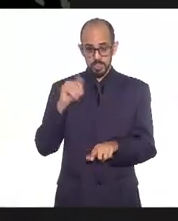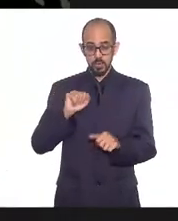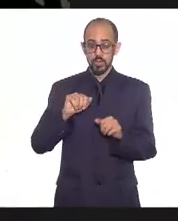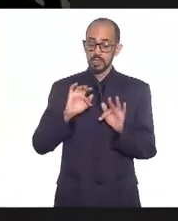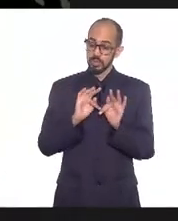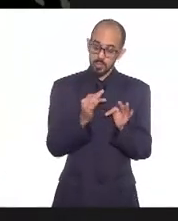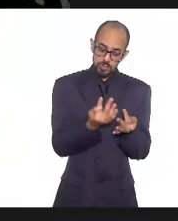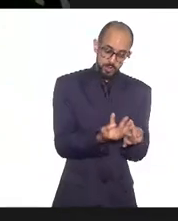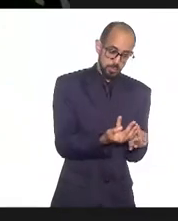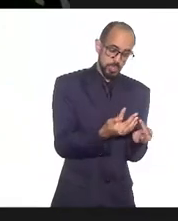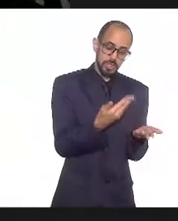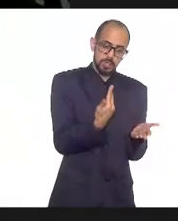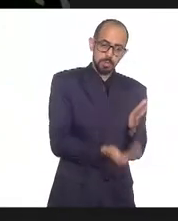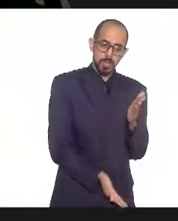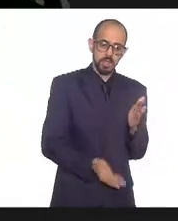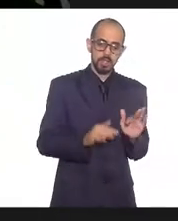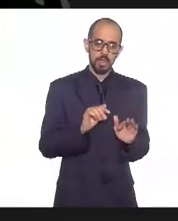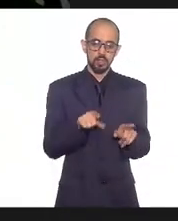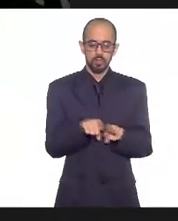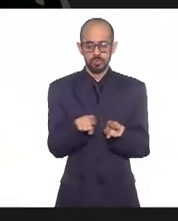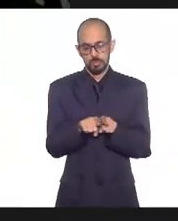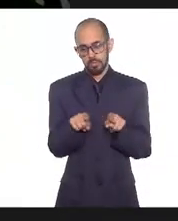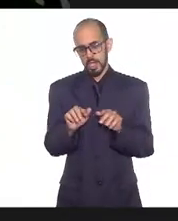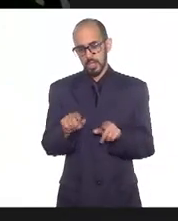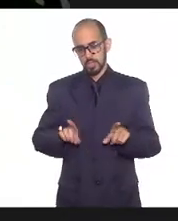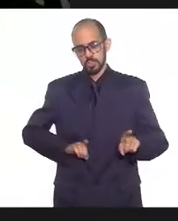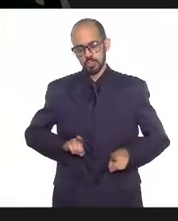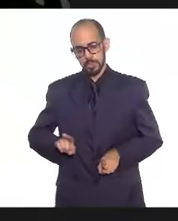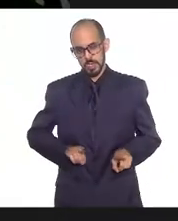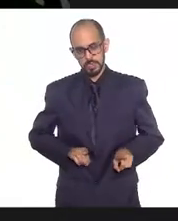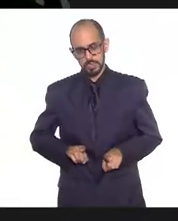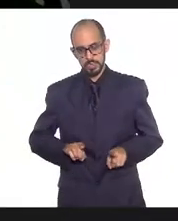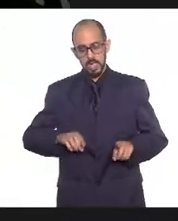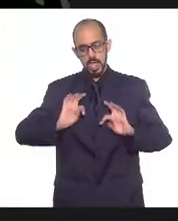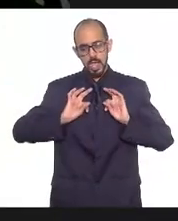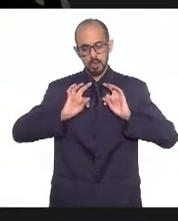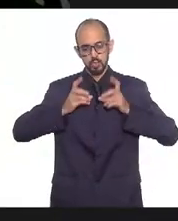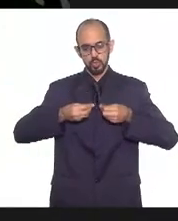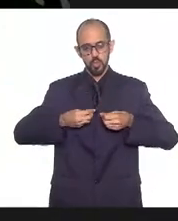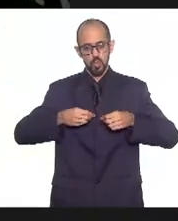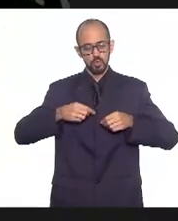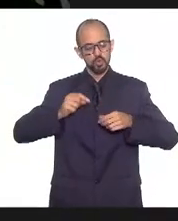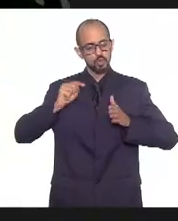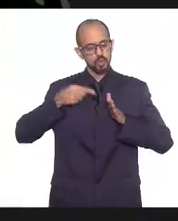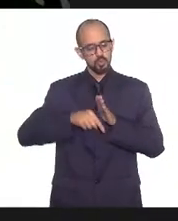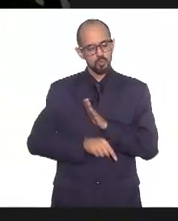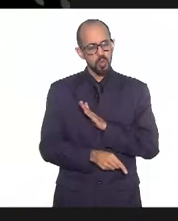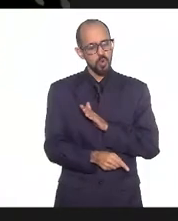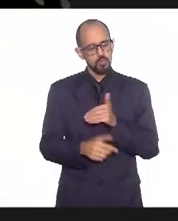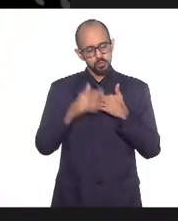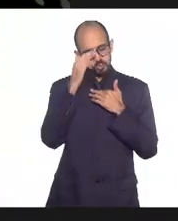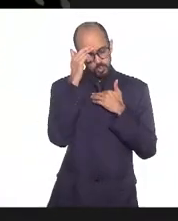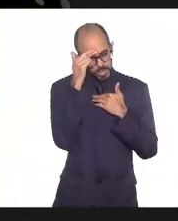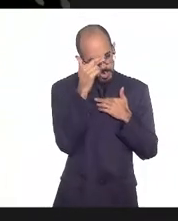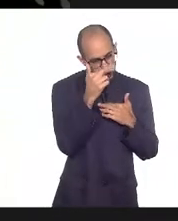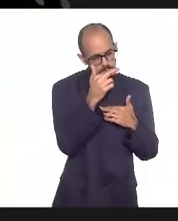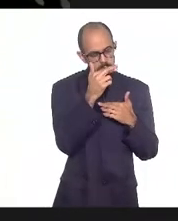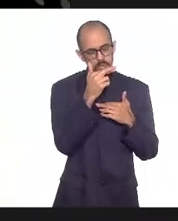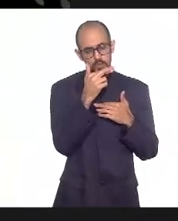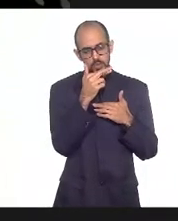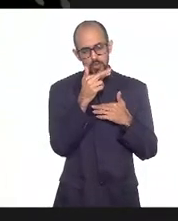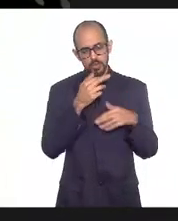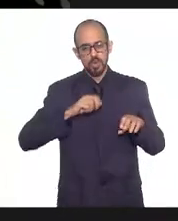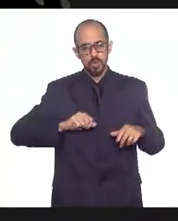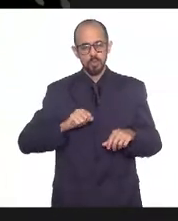pandemia no Brasil. A todos o nosso profundo respeito por essas